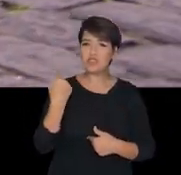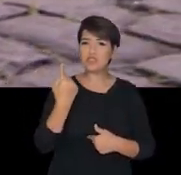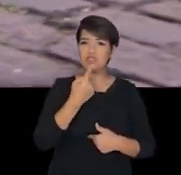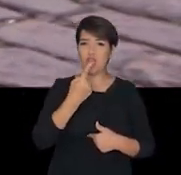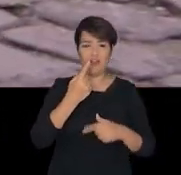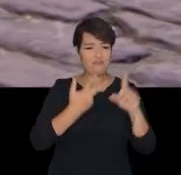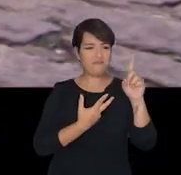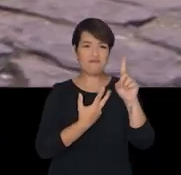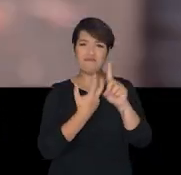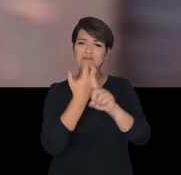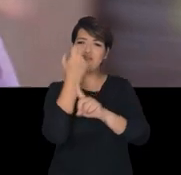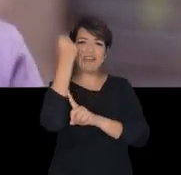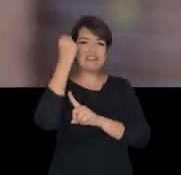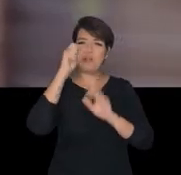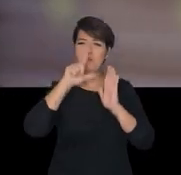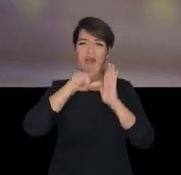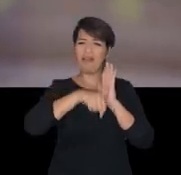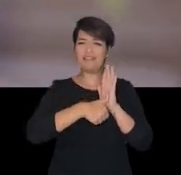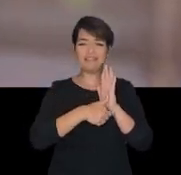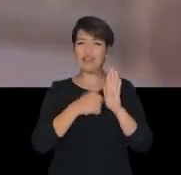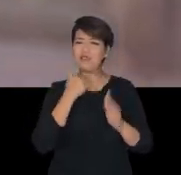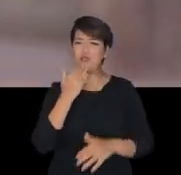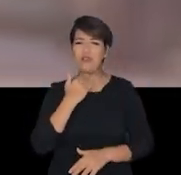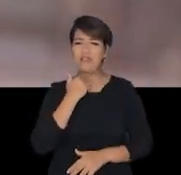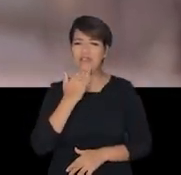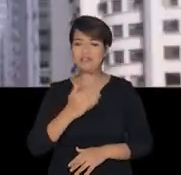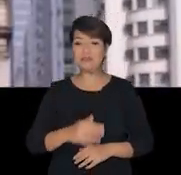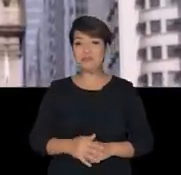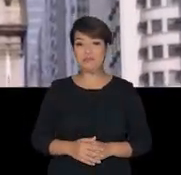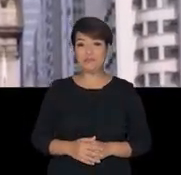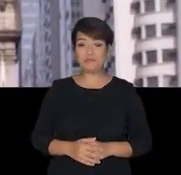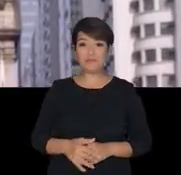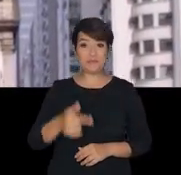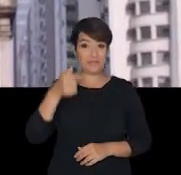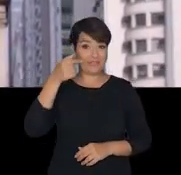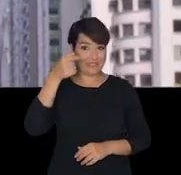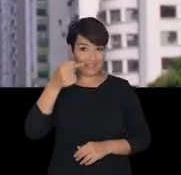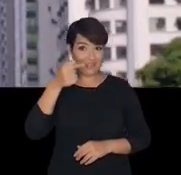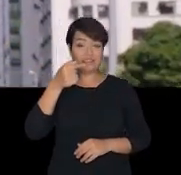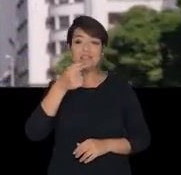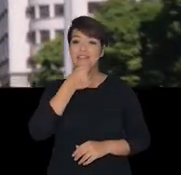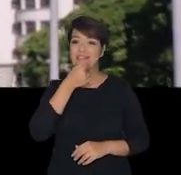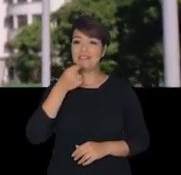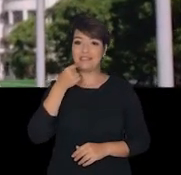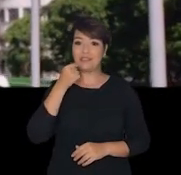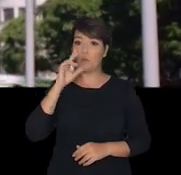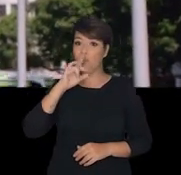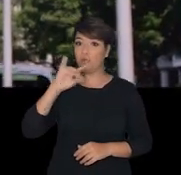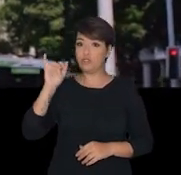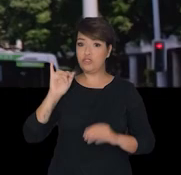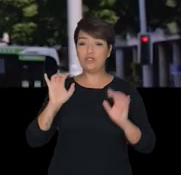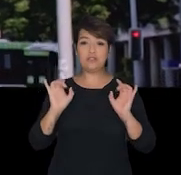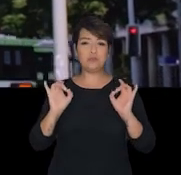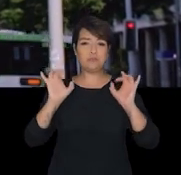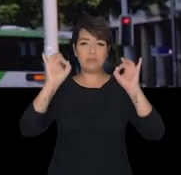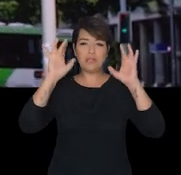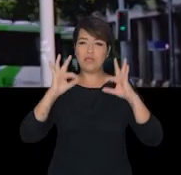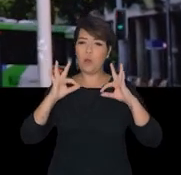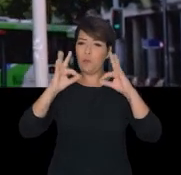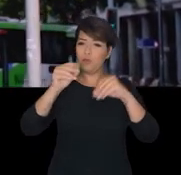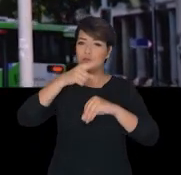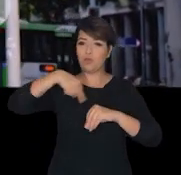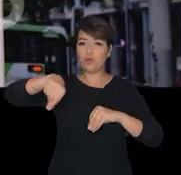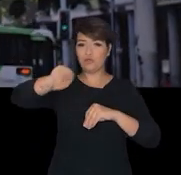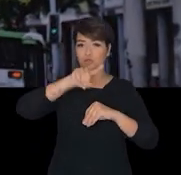atrasar quem nasceu pra vencer 7 de setembro Esse é um dia marcante pra todos nós